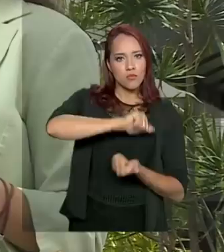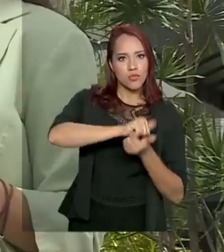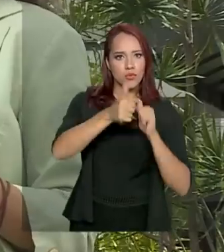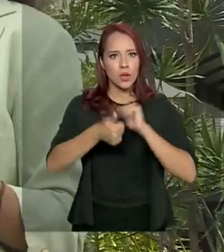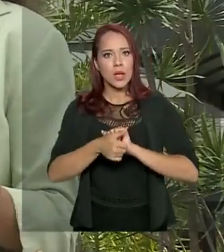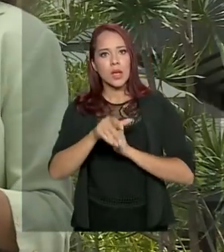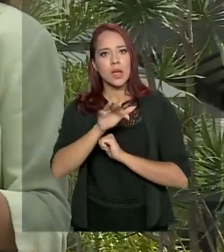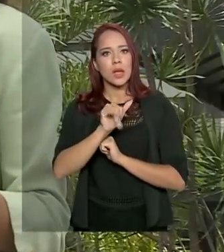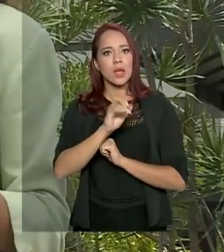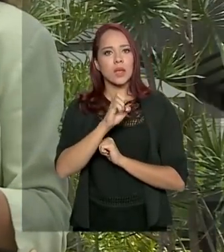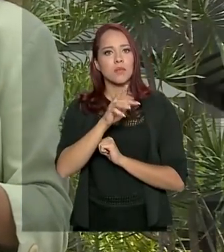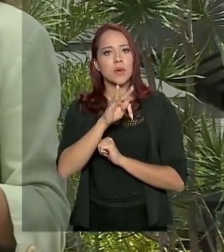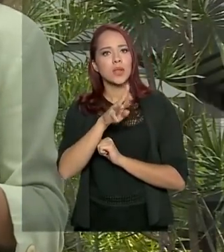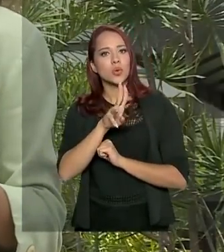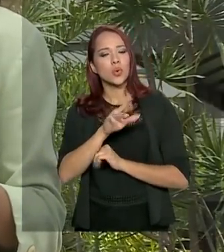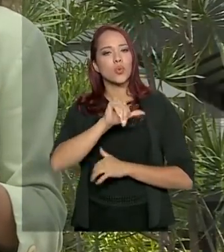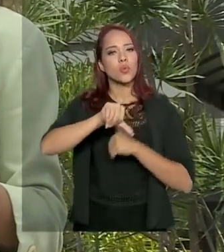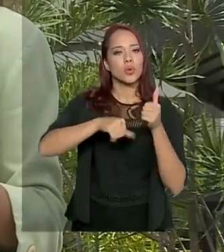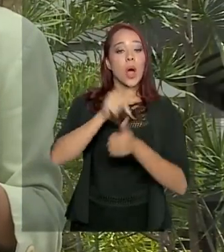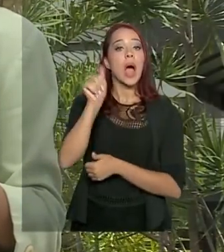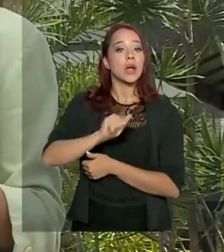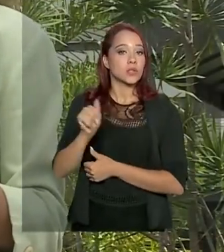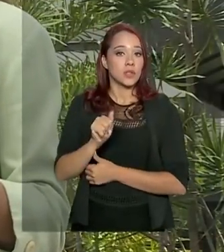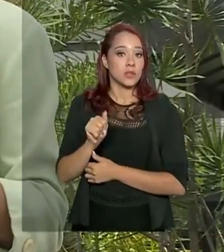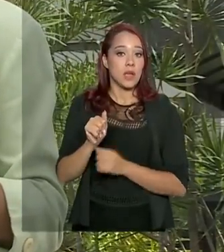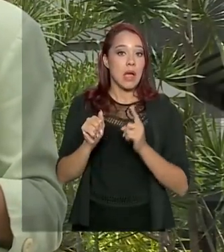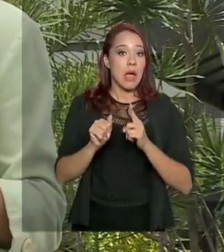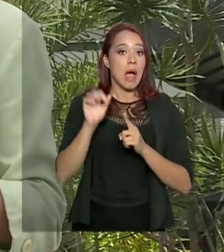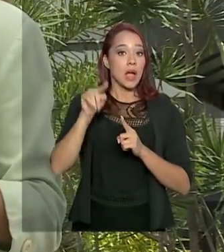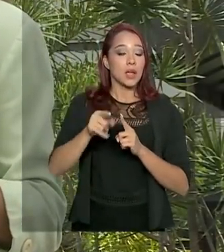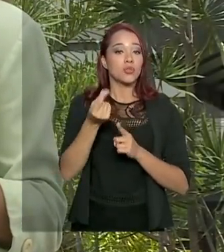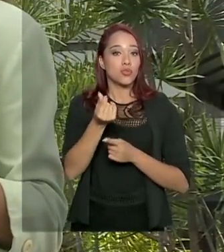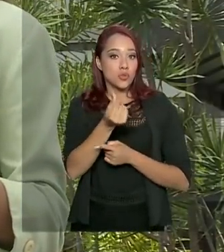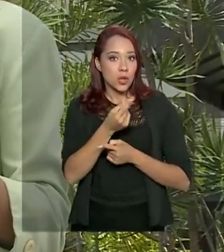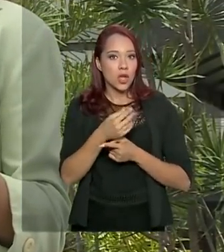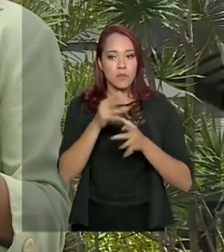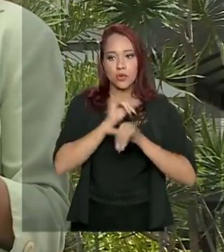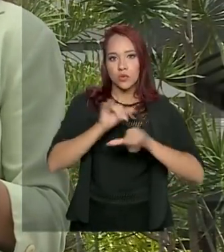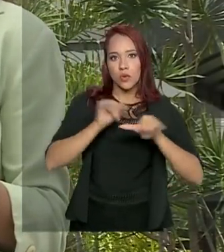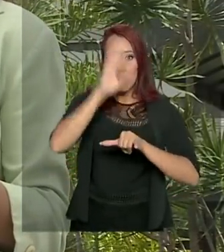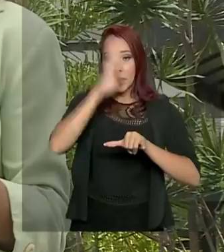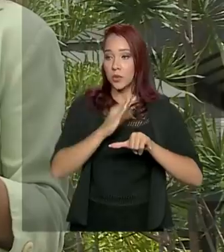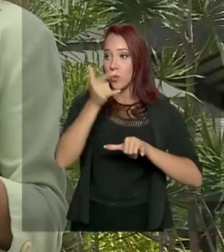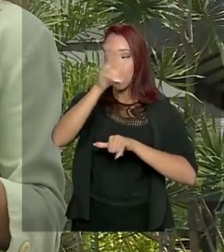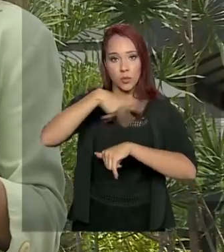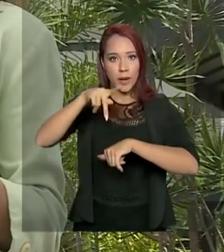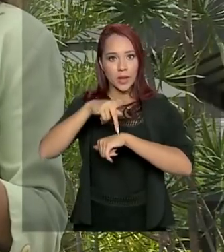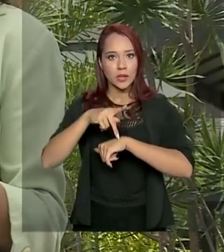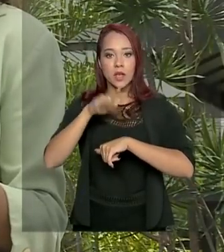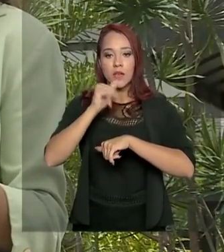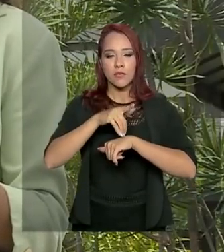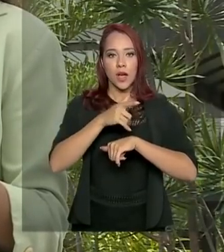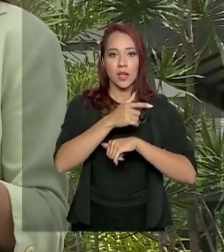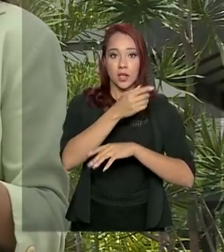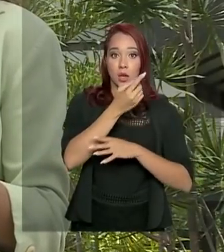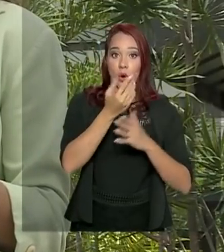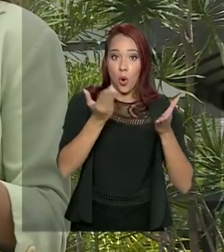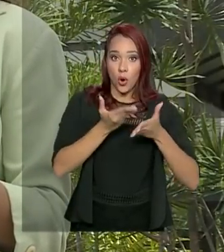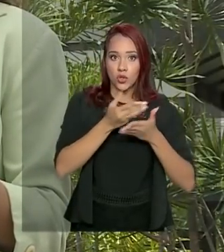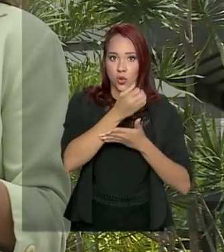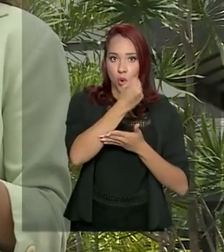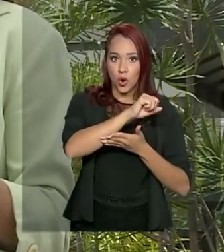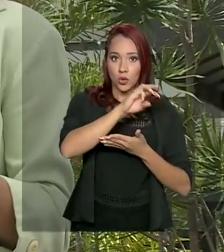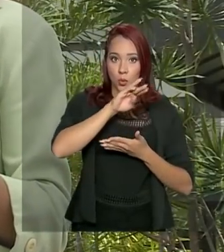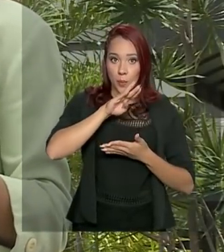Embratur em agência. Com a medida, orçamento que a instituição tem para divulgar o Brasil lá fora vai saltar dos atuais 8